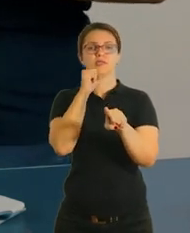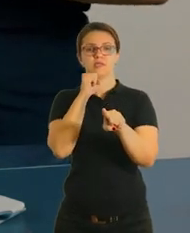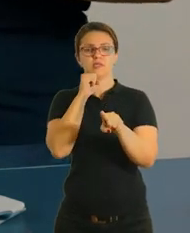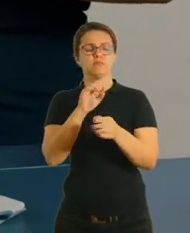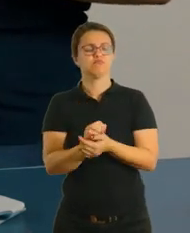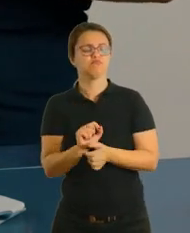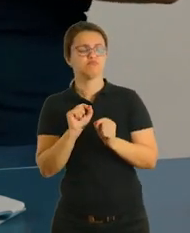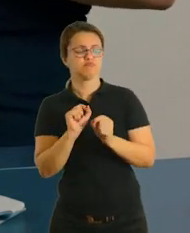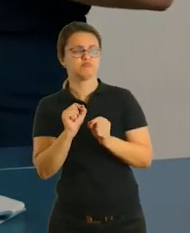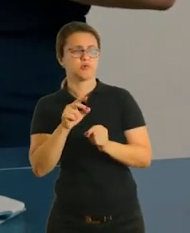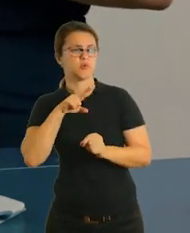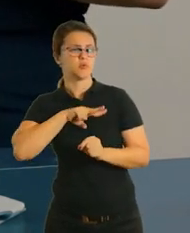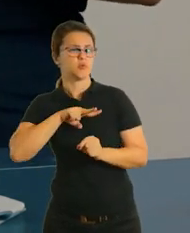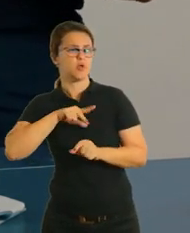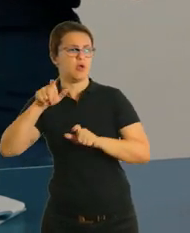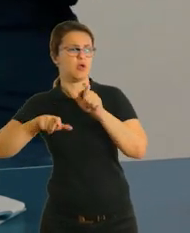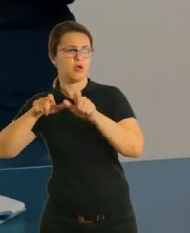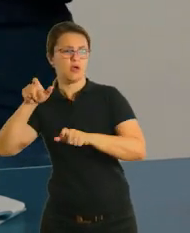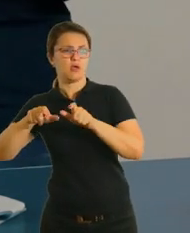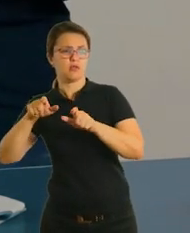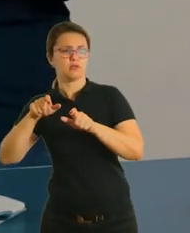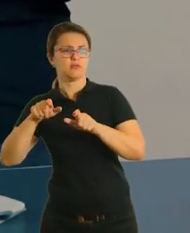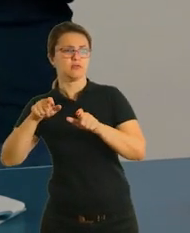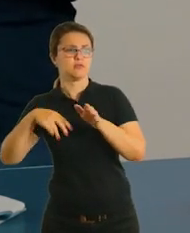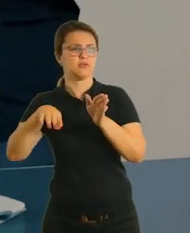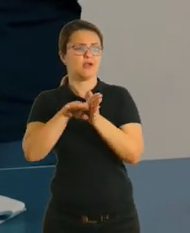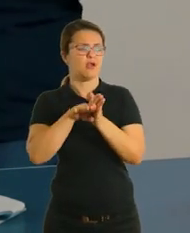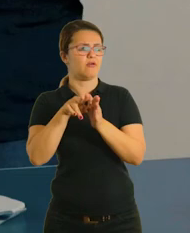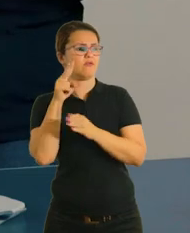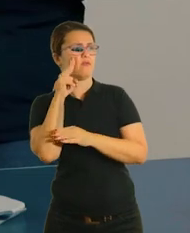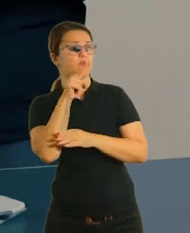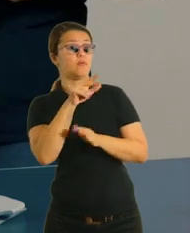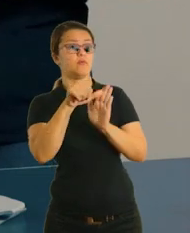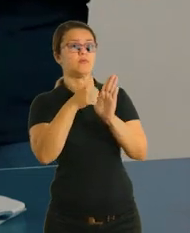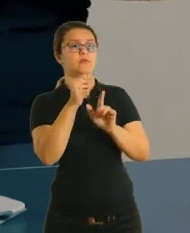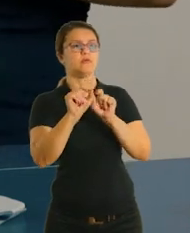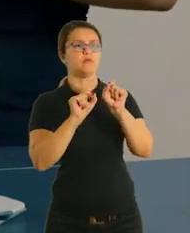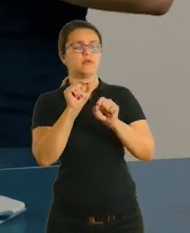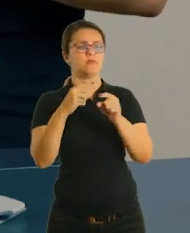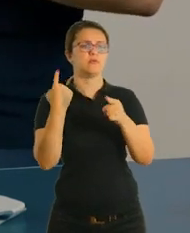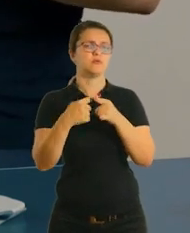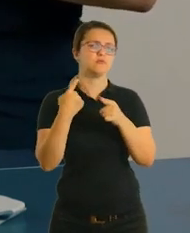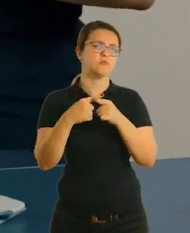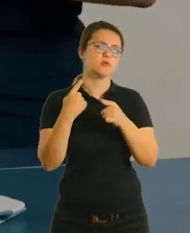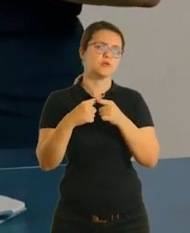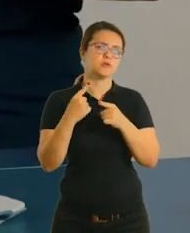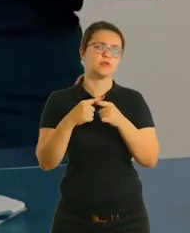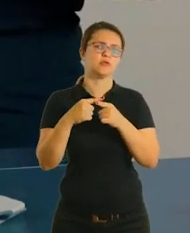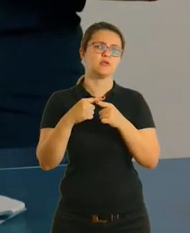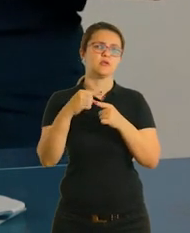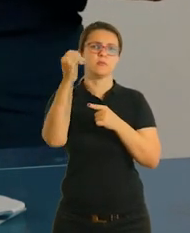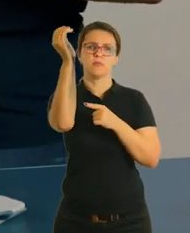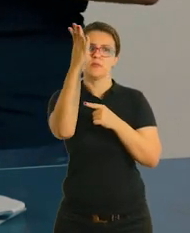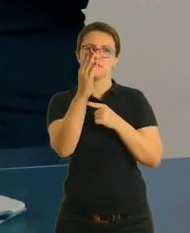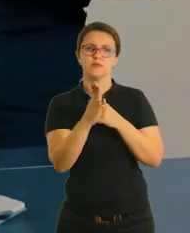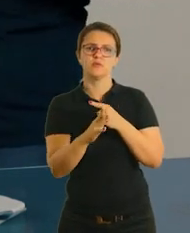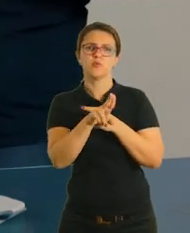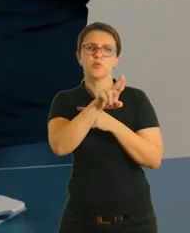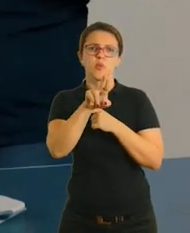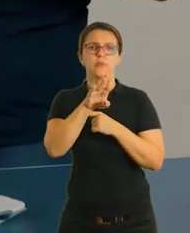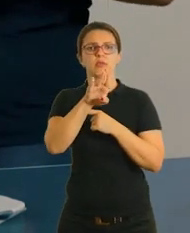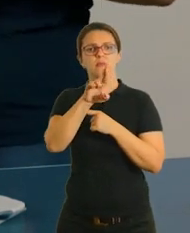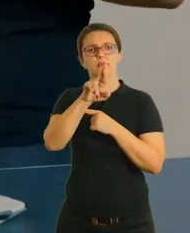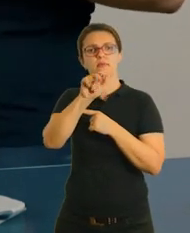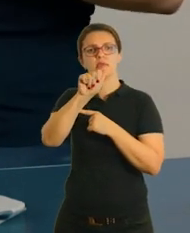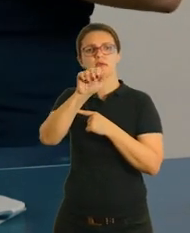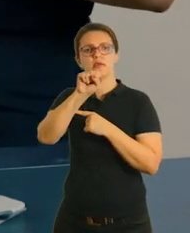que os portugueses avistaram primeiro? E que nome eles deram a essa terra e por quê? Por que a terra descoberta recebeu o nome